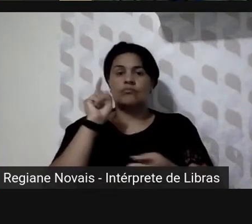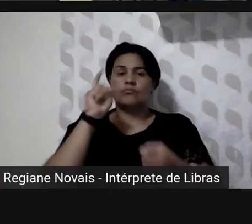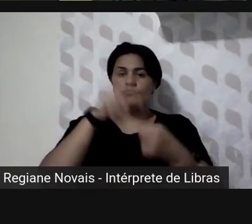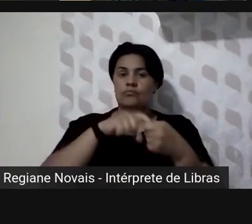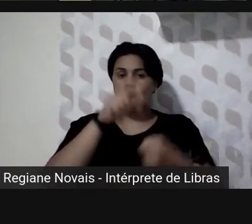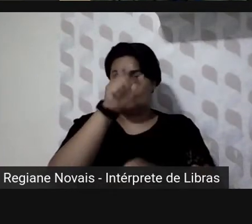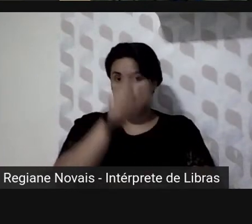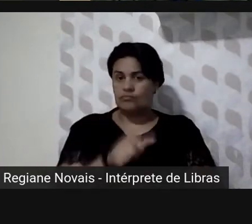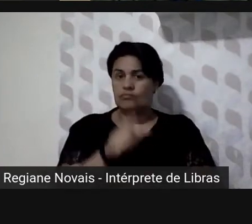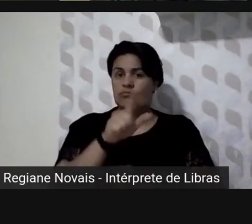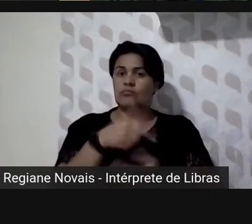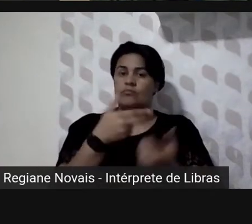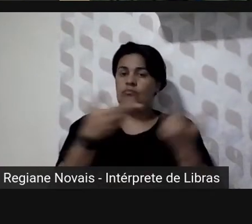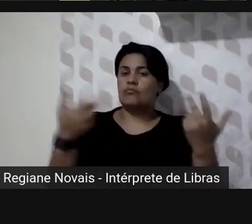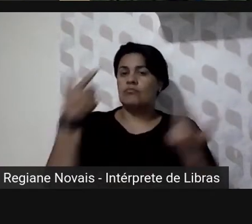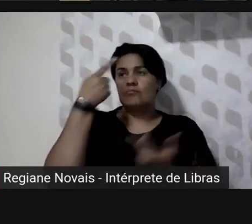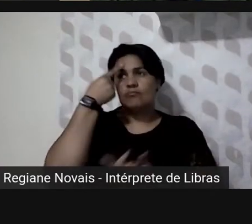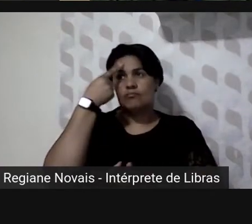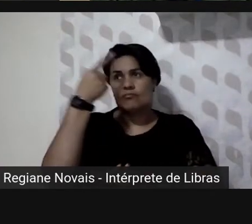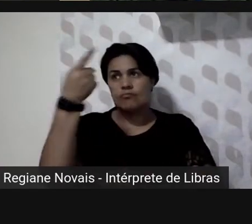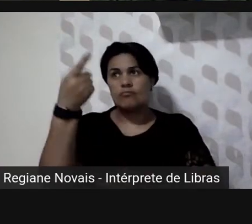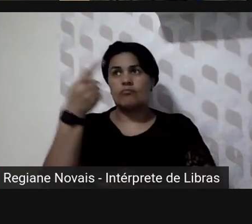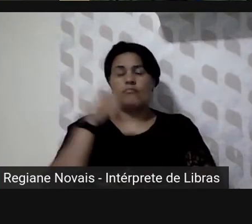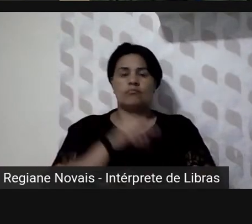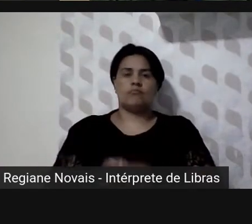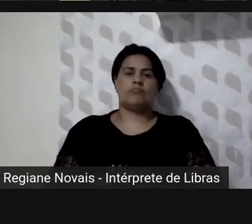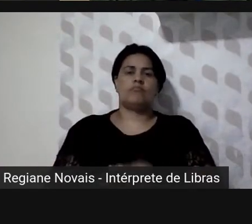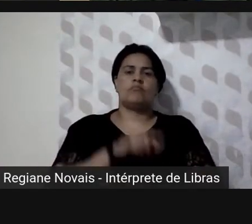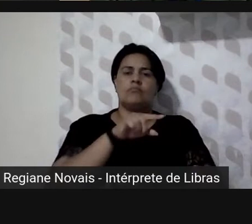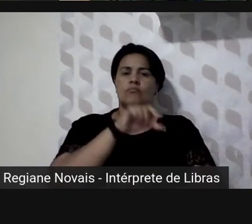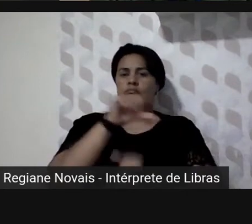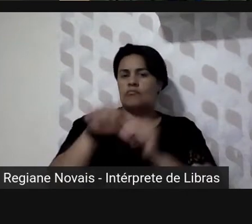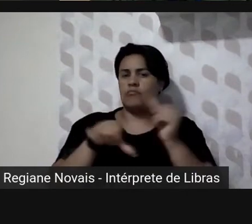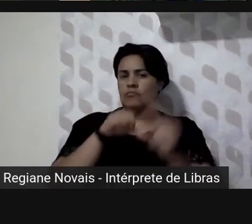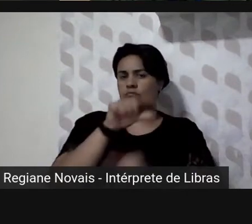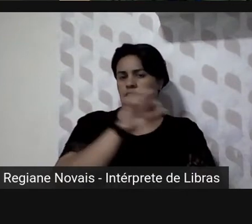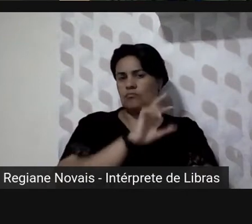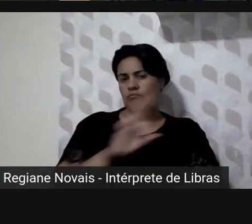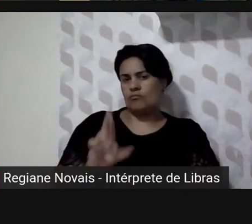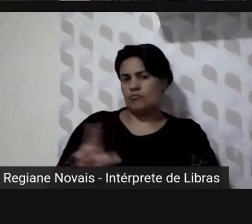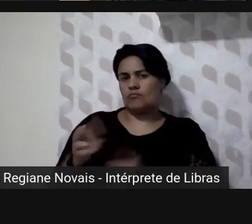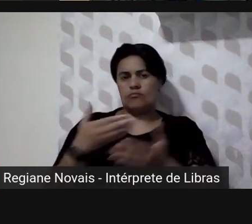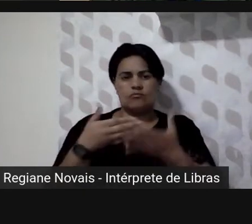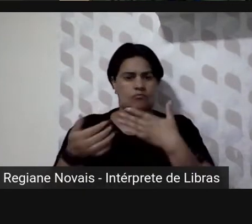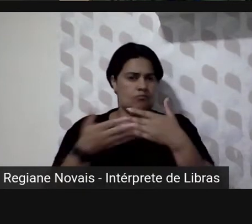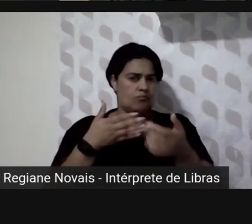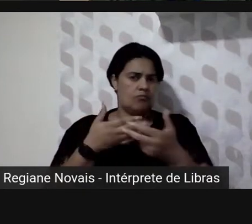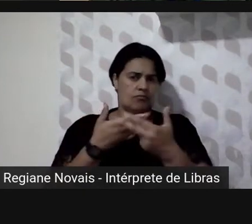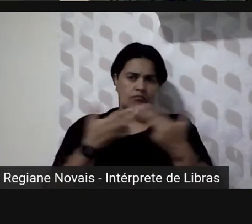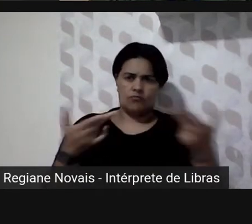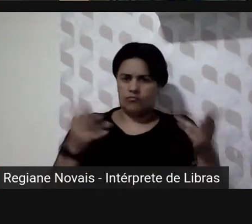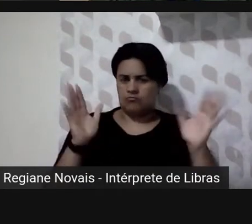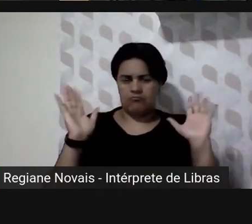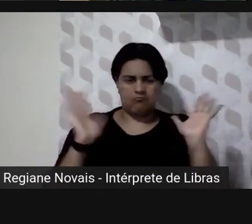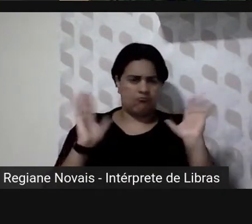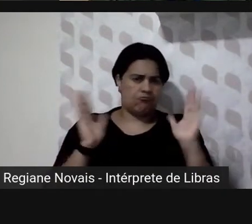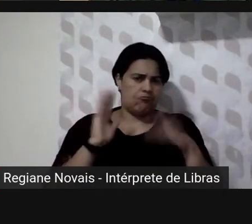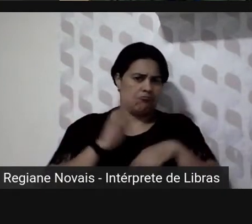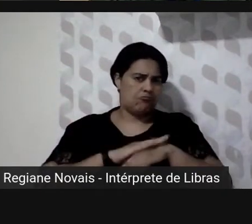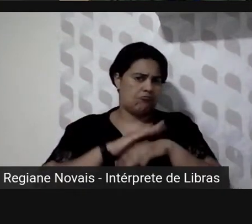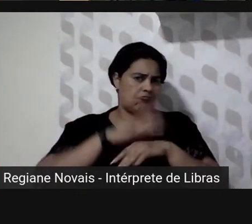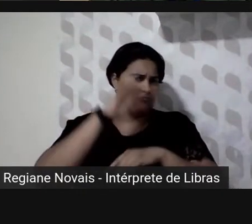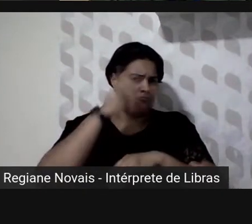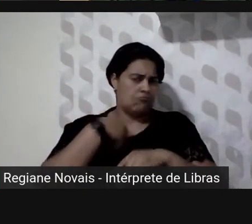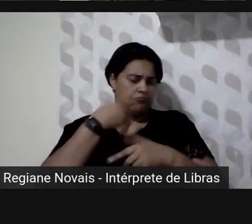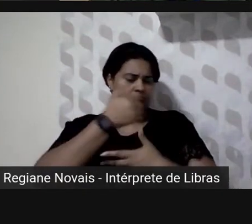perspectiva ideológica ele mudou mudou de religião não sei ou mudou de posição moral e